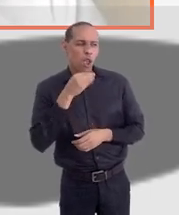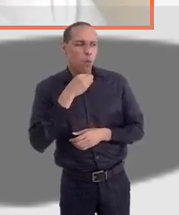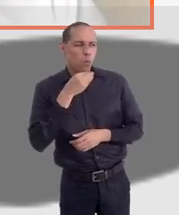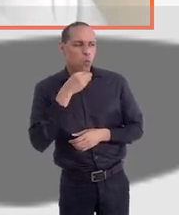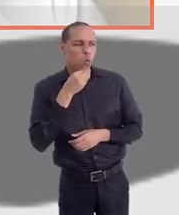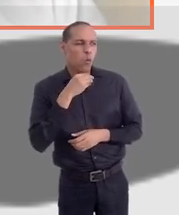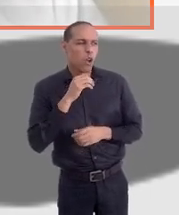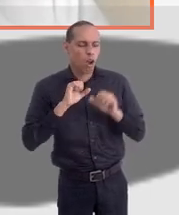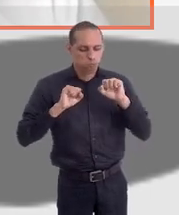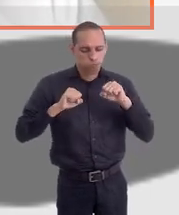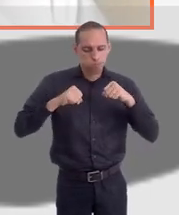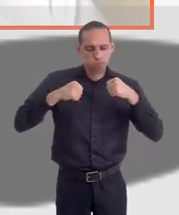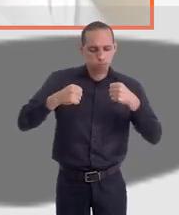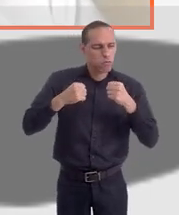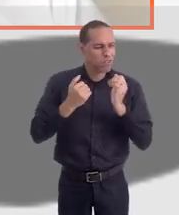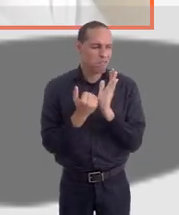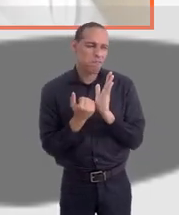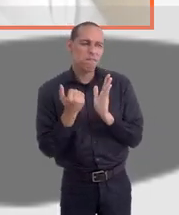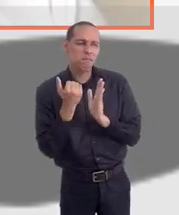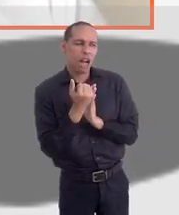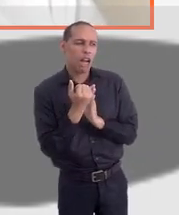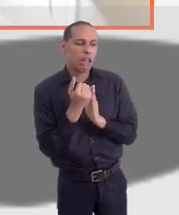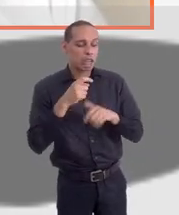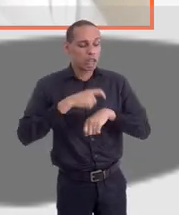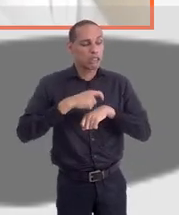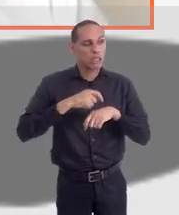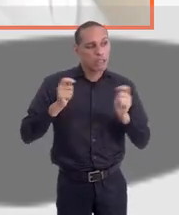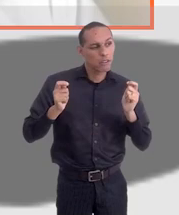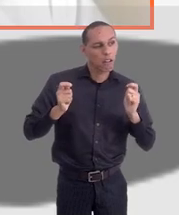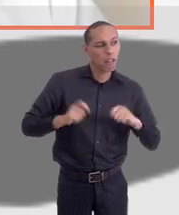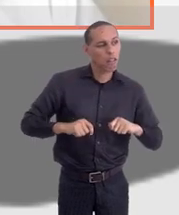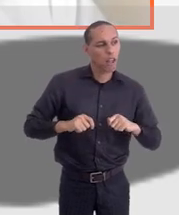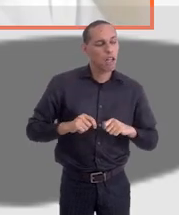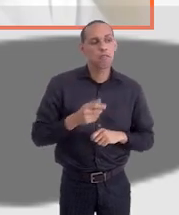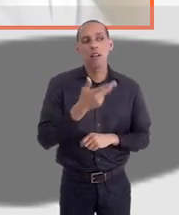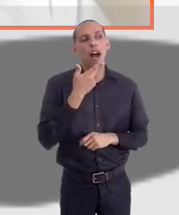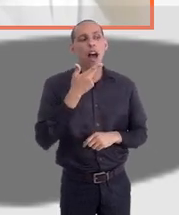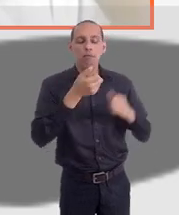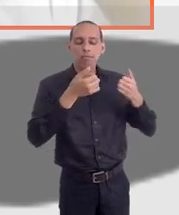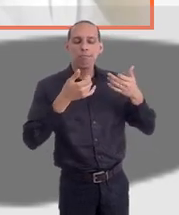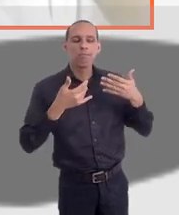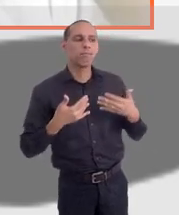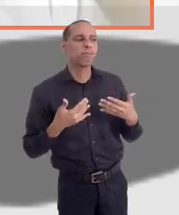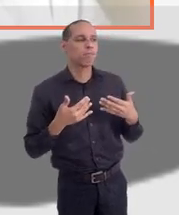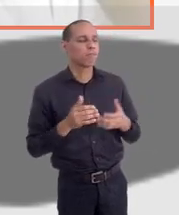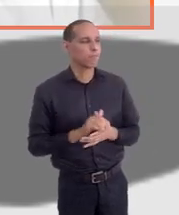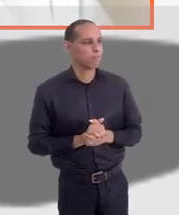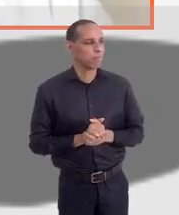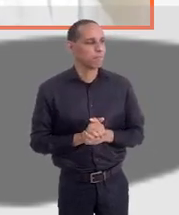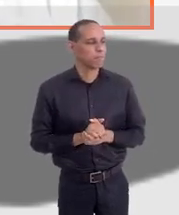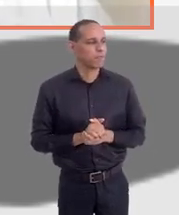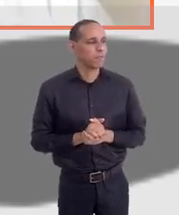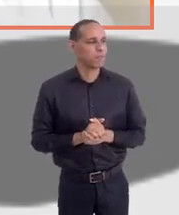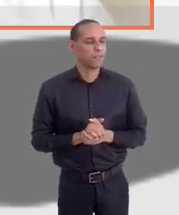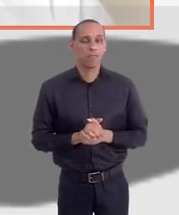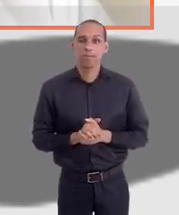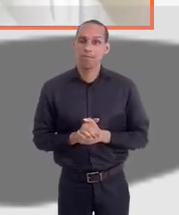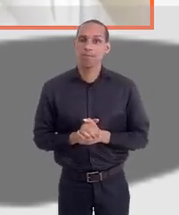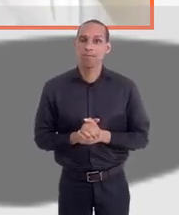oportunidade para se dedicar mais aos estudos? Ainda dá tempo? O que você pode falar para a gente em relação a esse período?